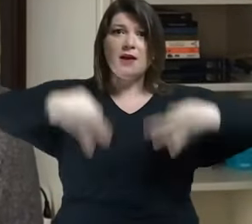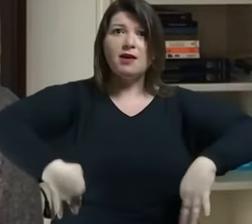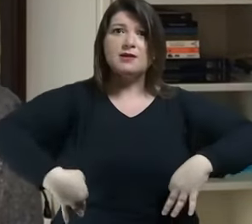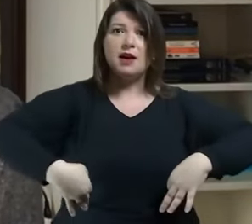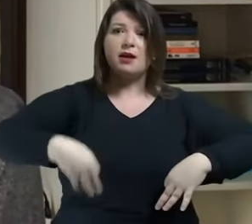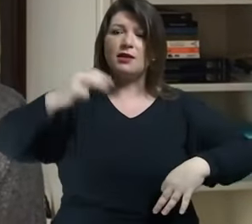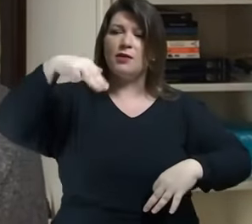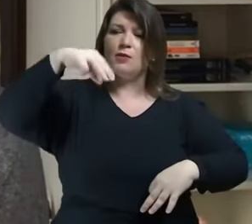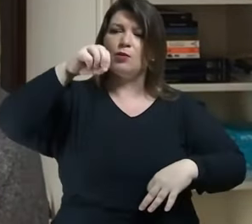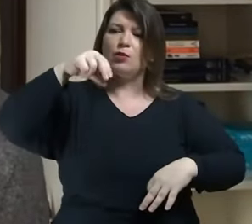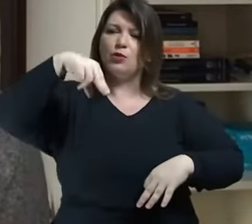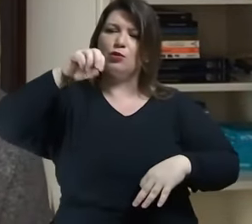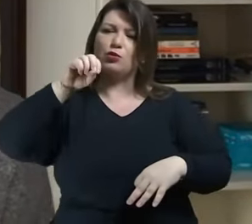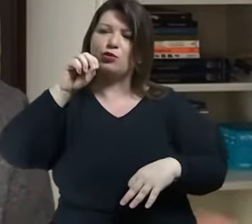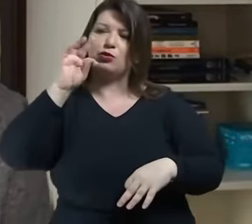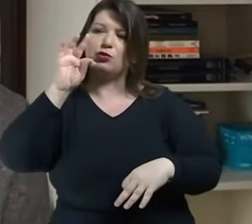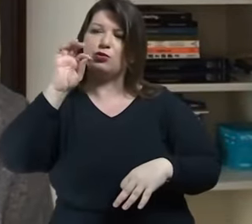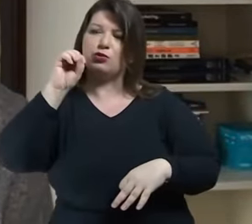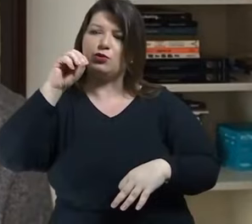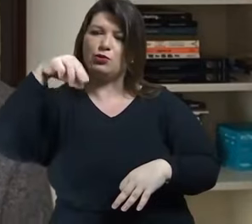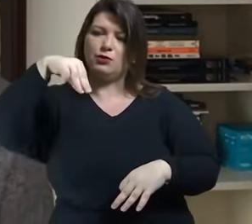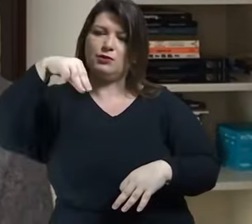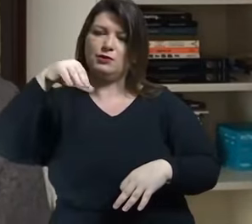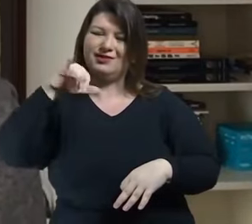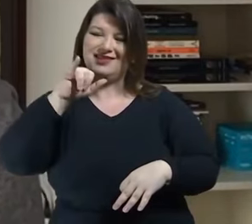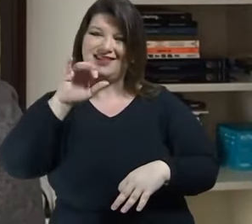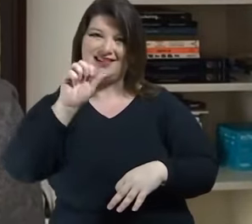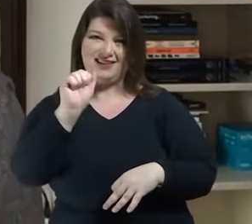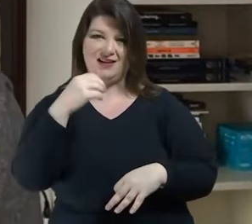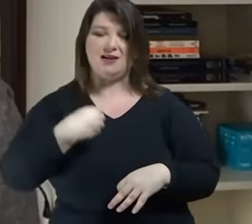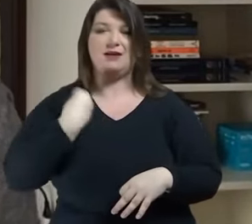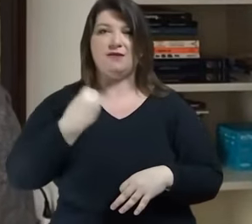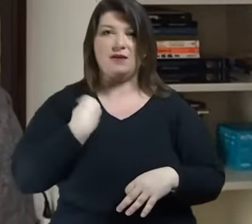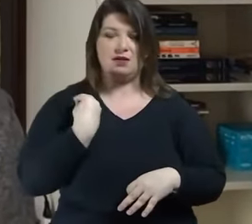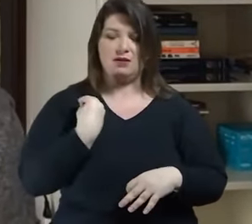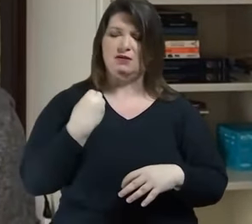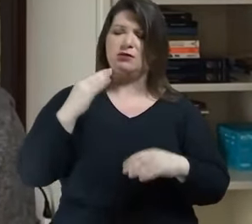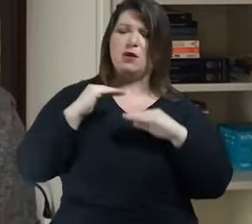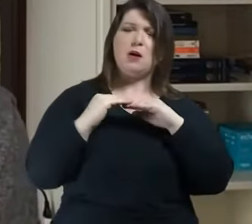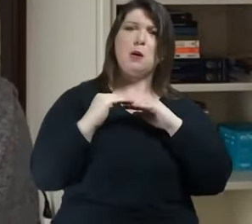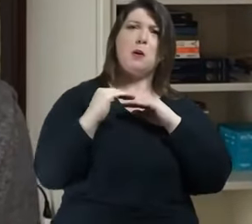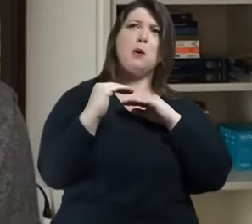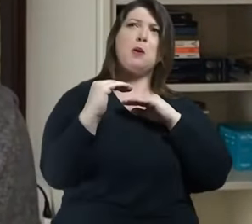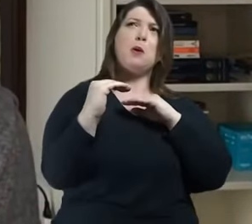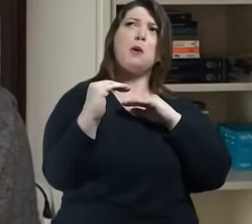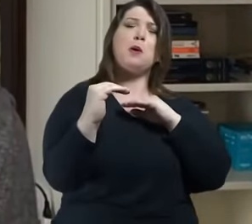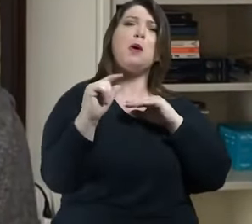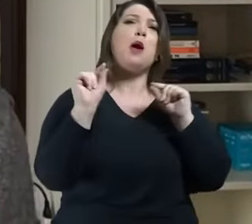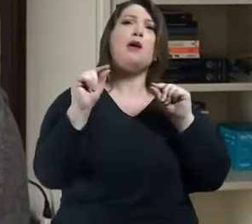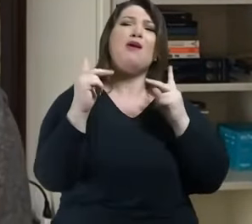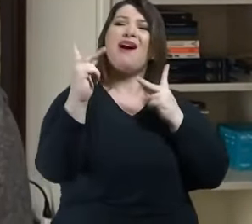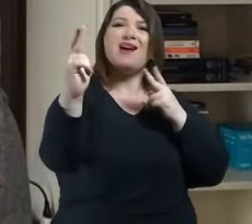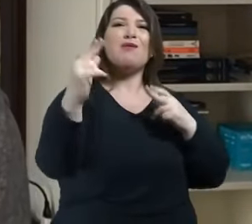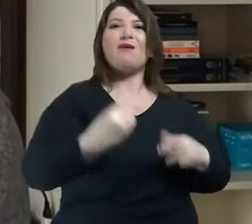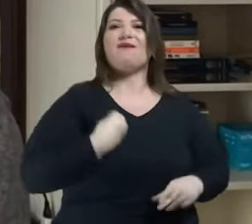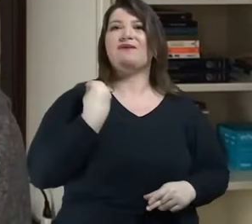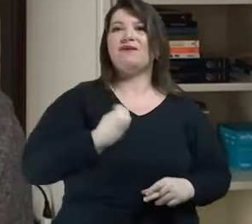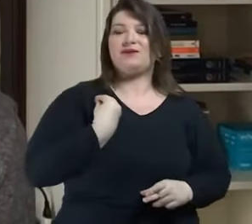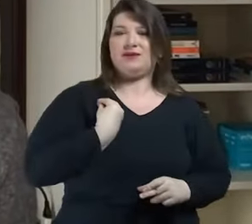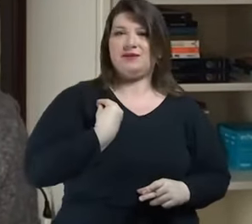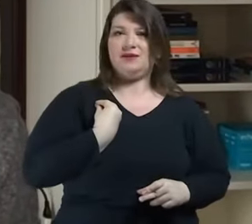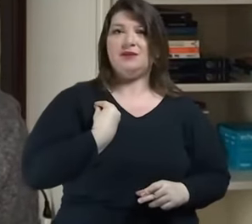vida tornarmo-nos monótonos é tornarmo-nos iguais à vida é em suma viver